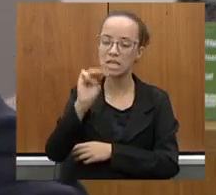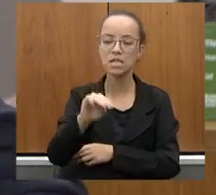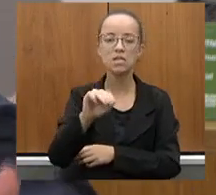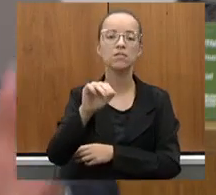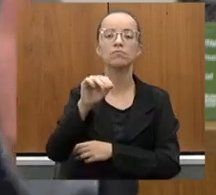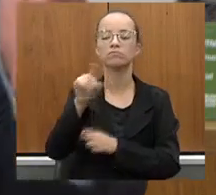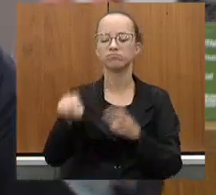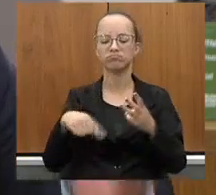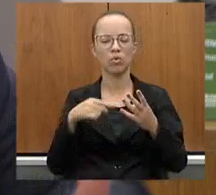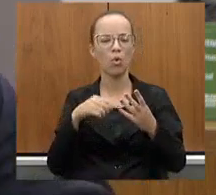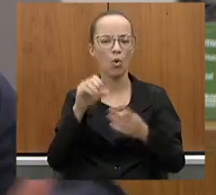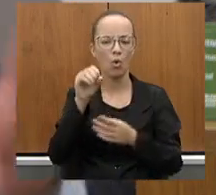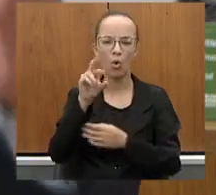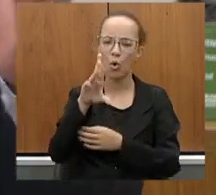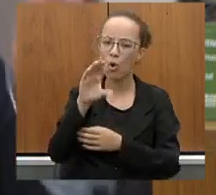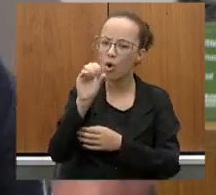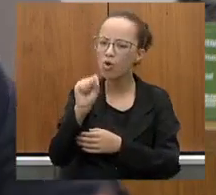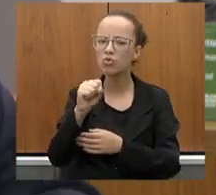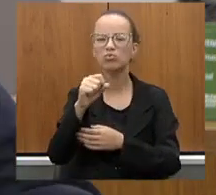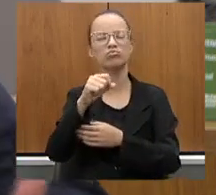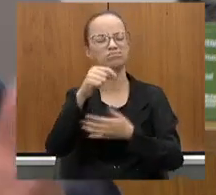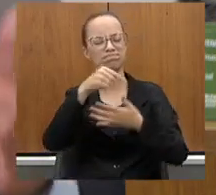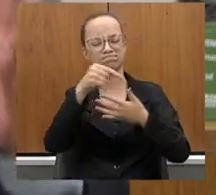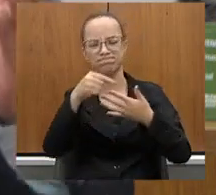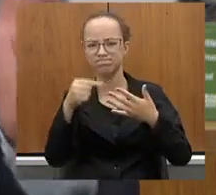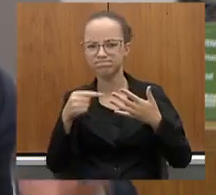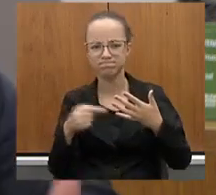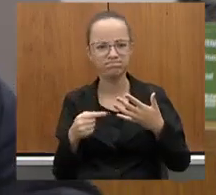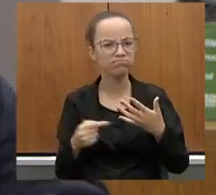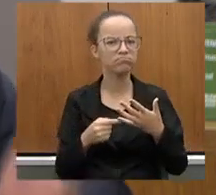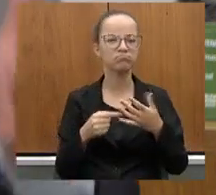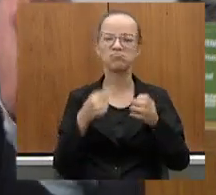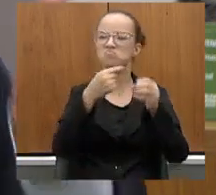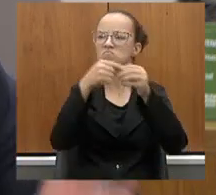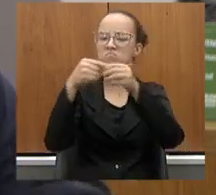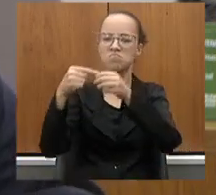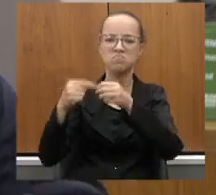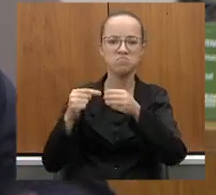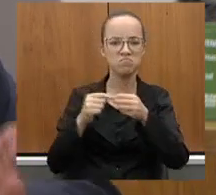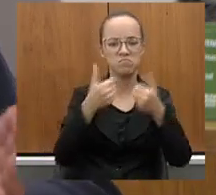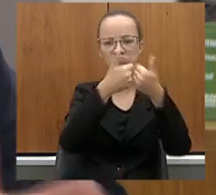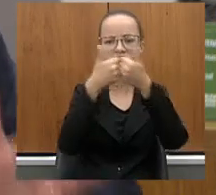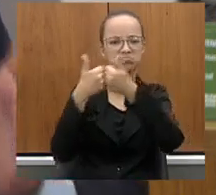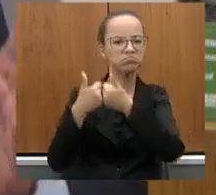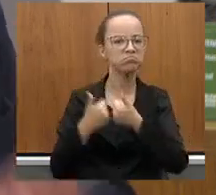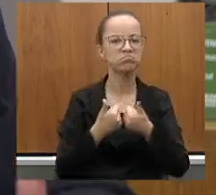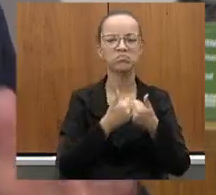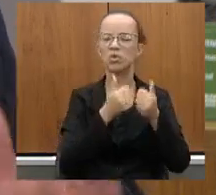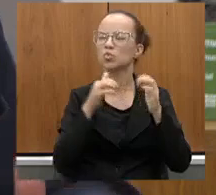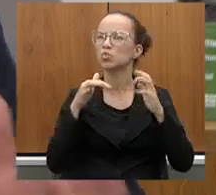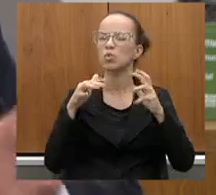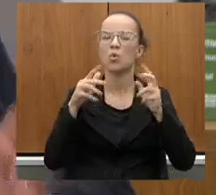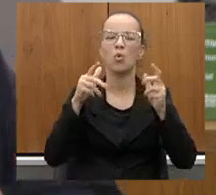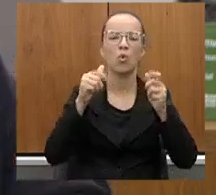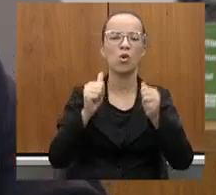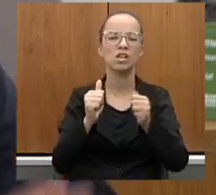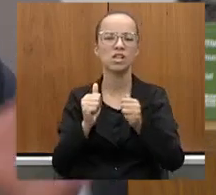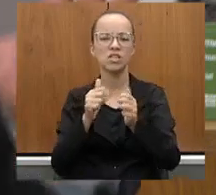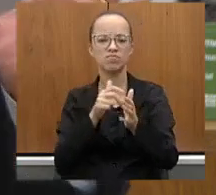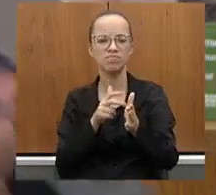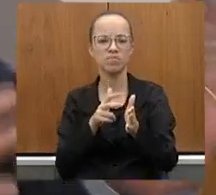dos Ouros, Jacutinga, Monte Sião, Inconfidentes, Bueno Brandão, toda, toda a malha